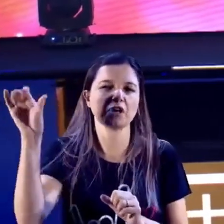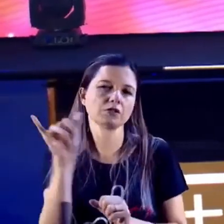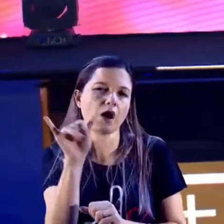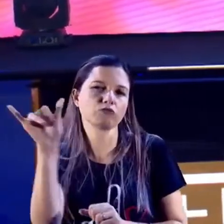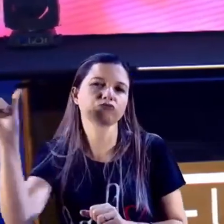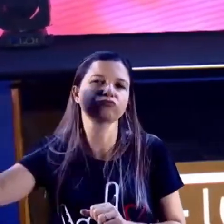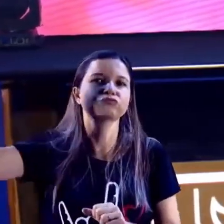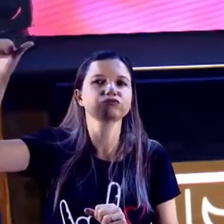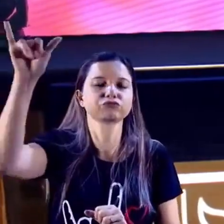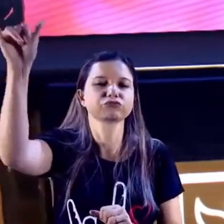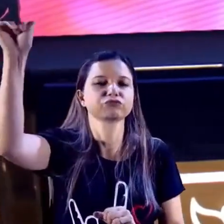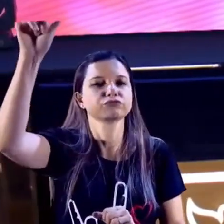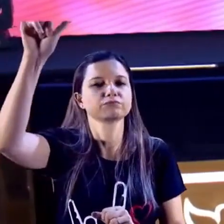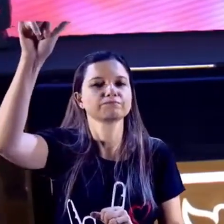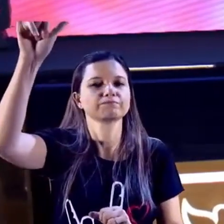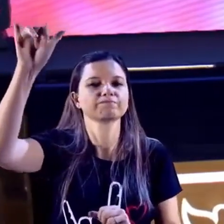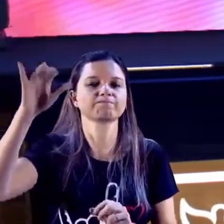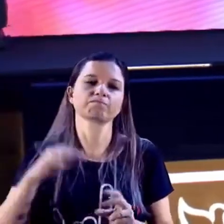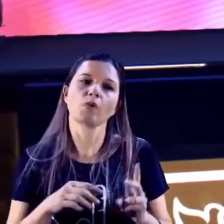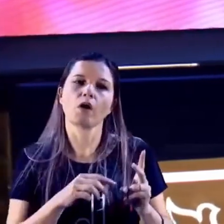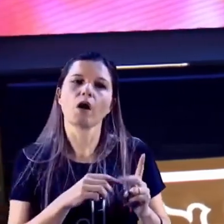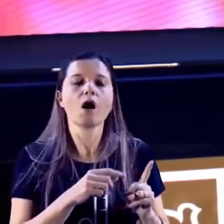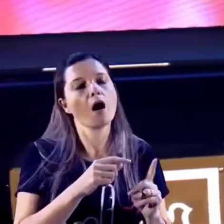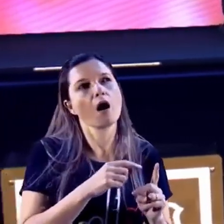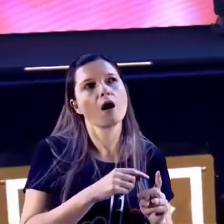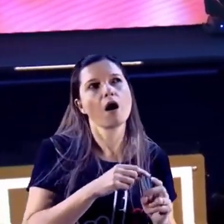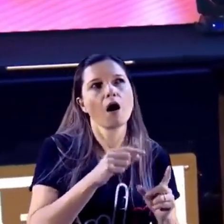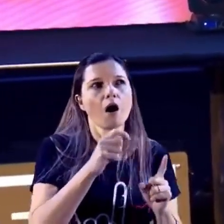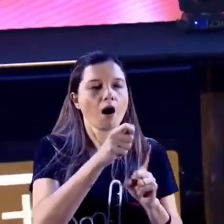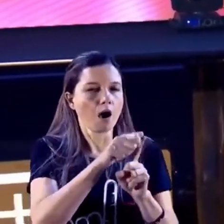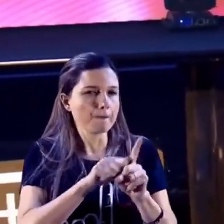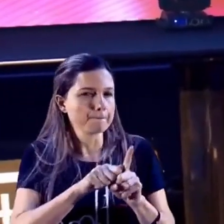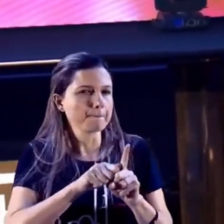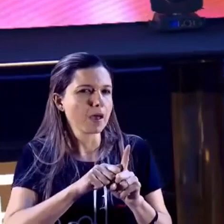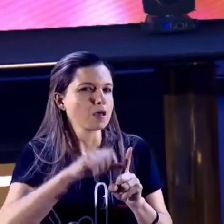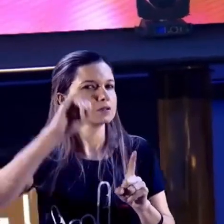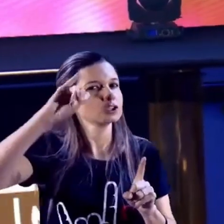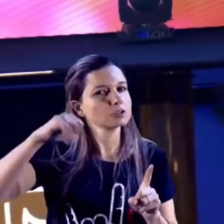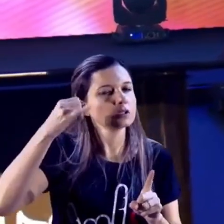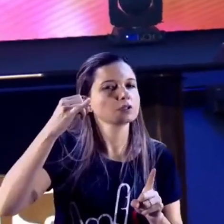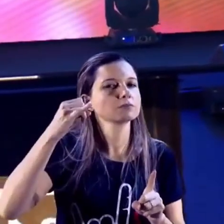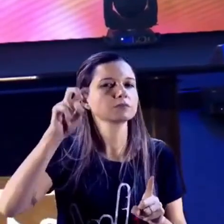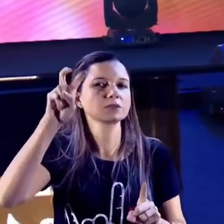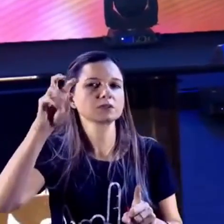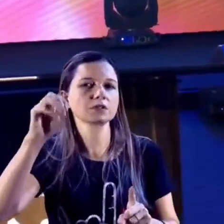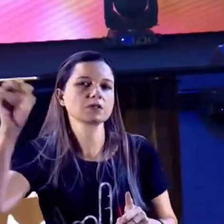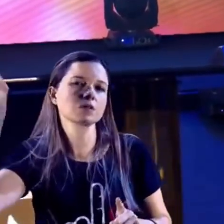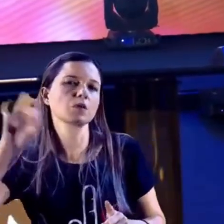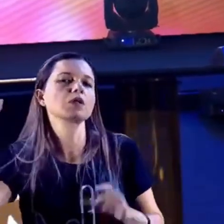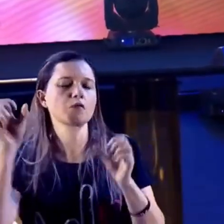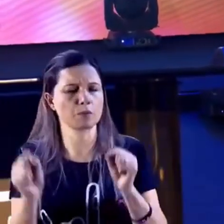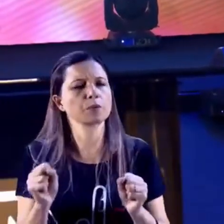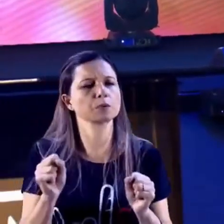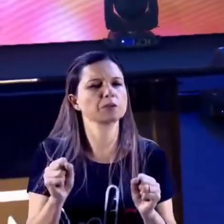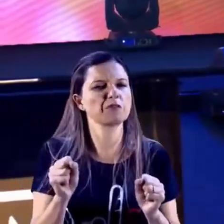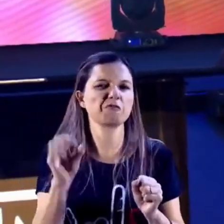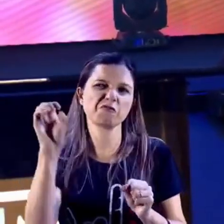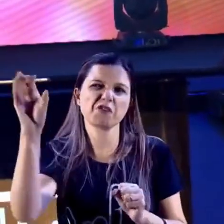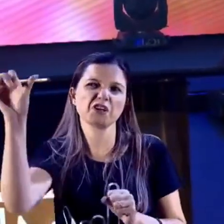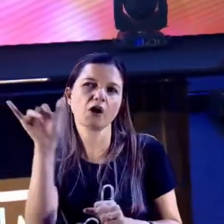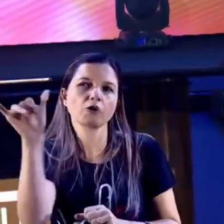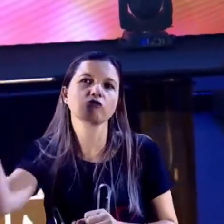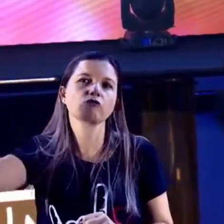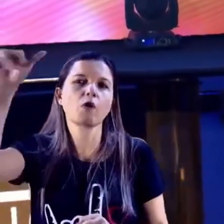E em janeiro, cerca de 50% das pessoas que viajavam vão poder voltar a andar de avião.